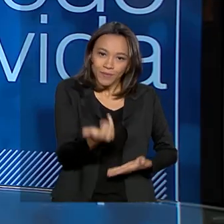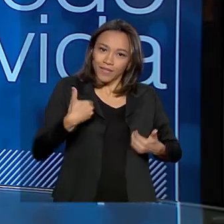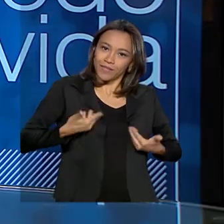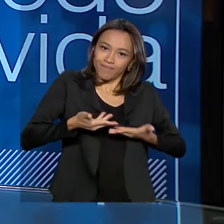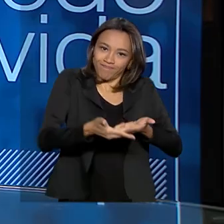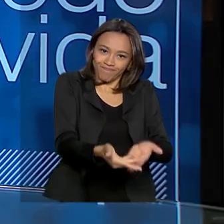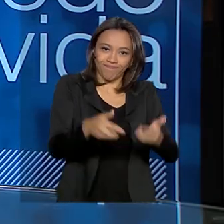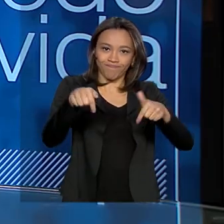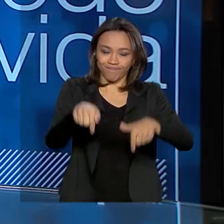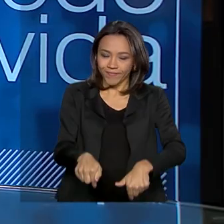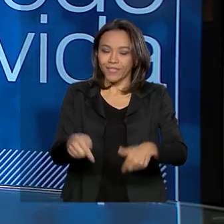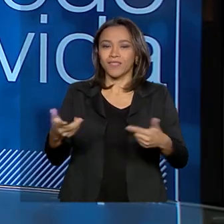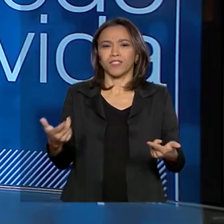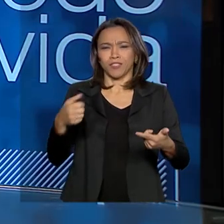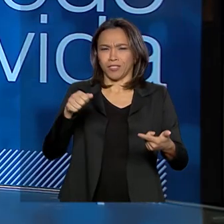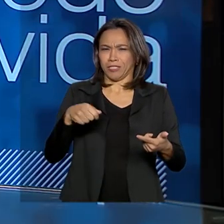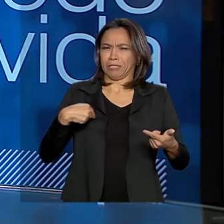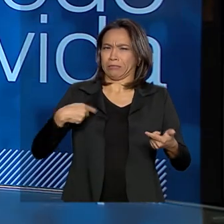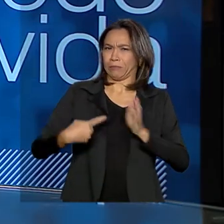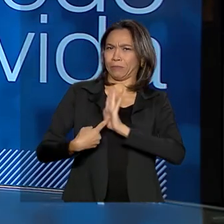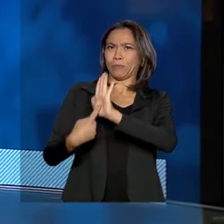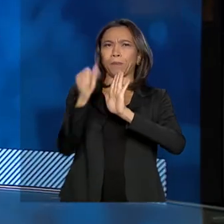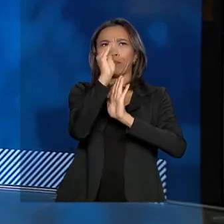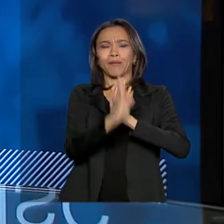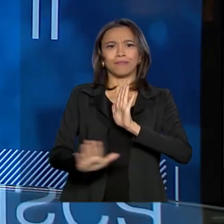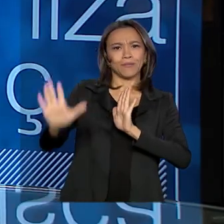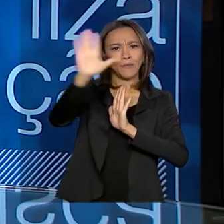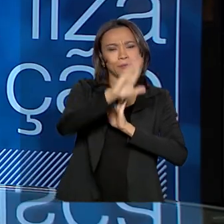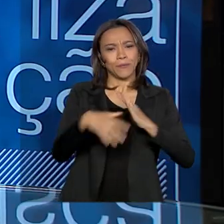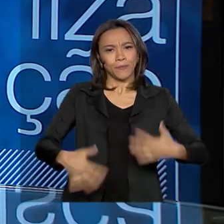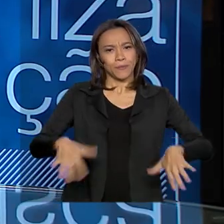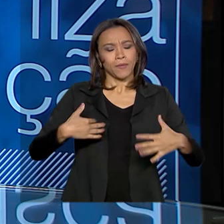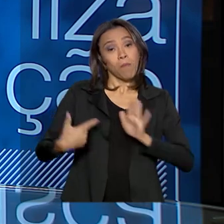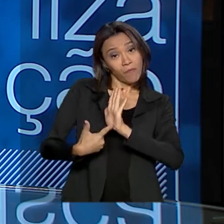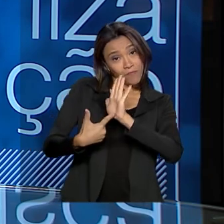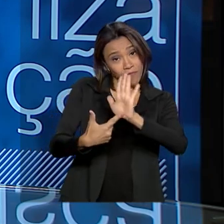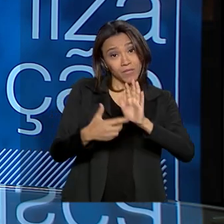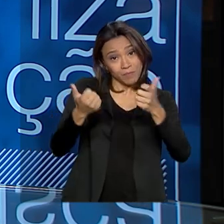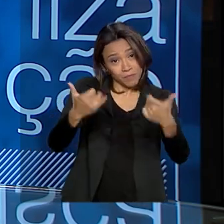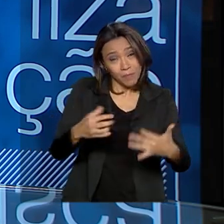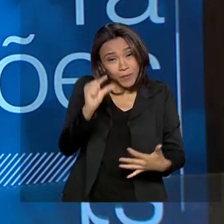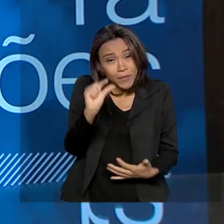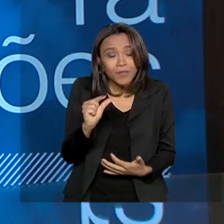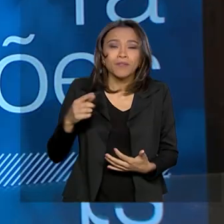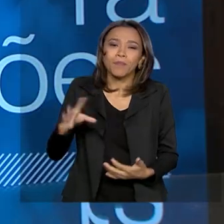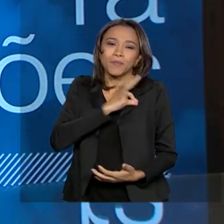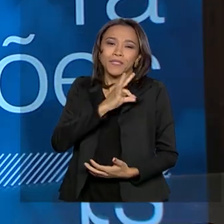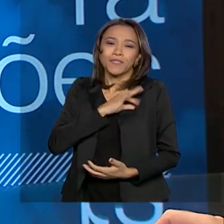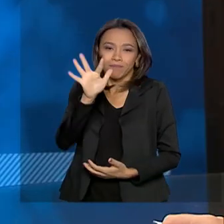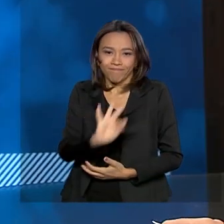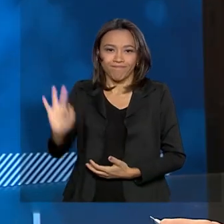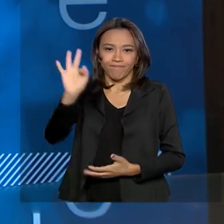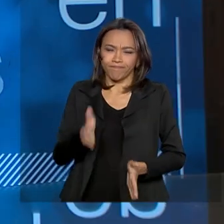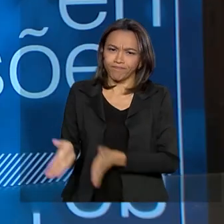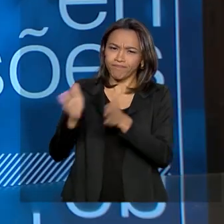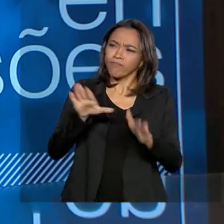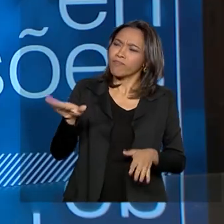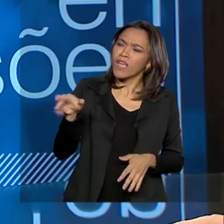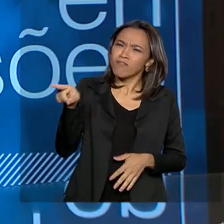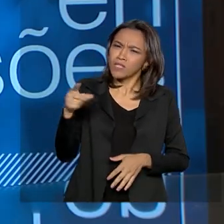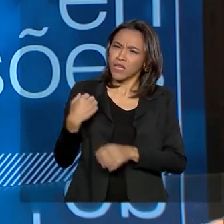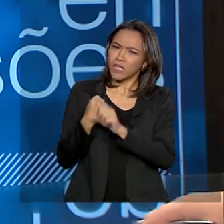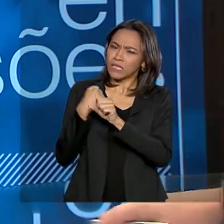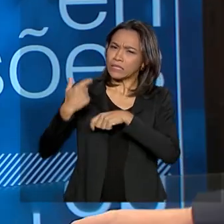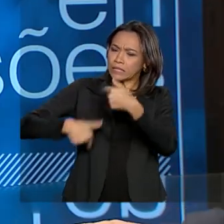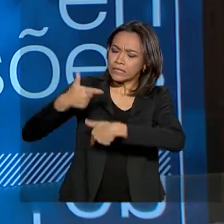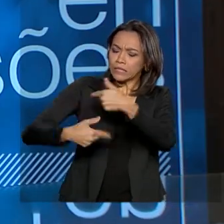estar aqui neste programa de abrangência nacional, falar um pouquinho da nossa Polícia Rodoviária Federal. Então, o senhor já atua no órgão desde